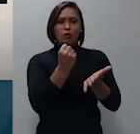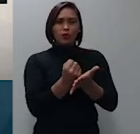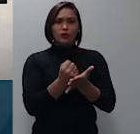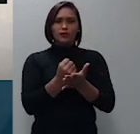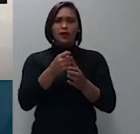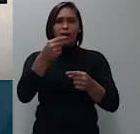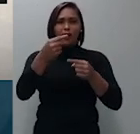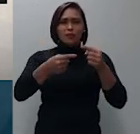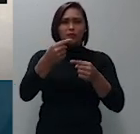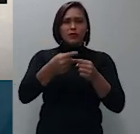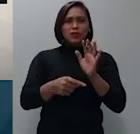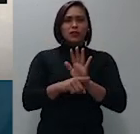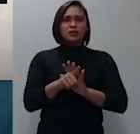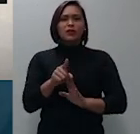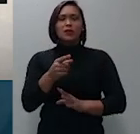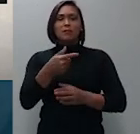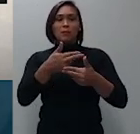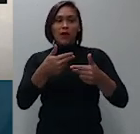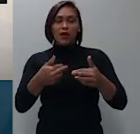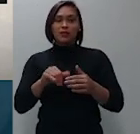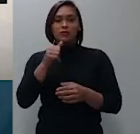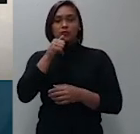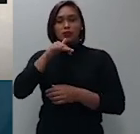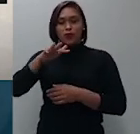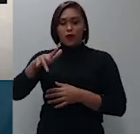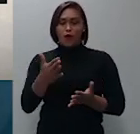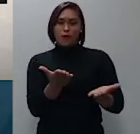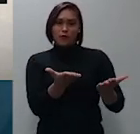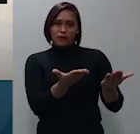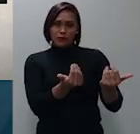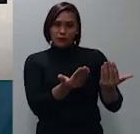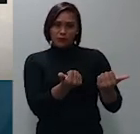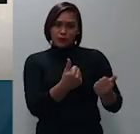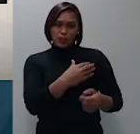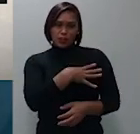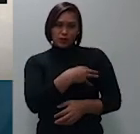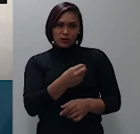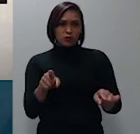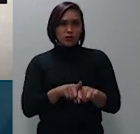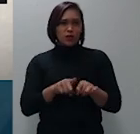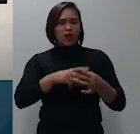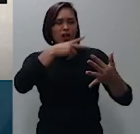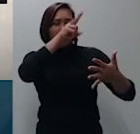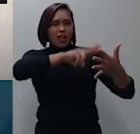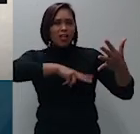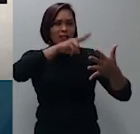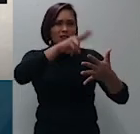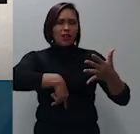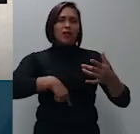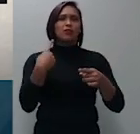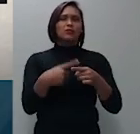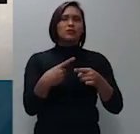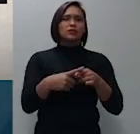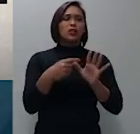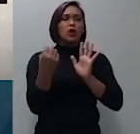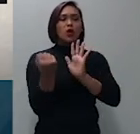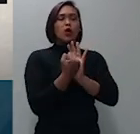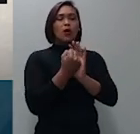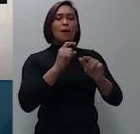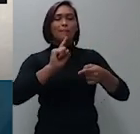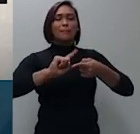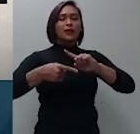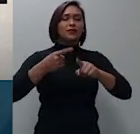menores foi a mãe disse que a genitora em razão disso onerou o patrimônio dos filhos dos